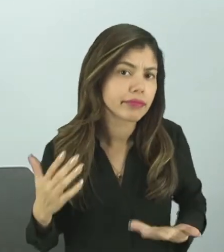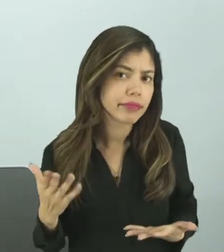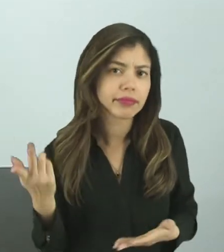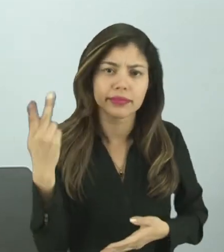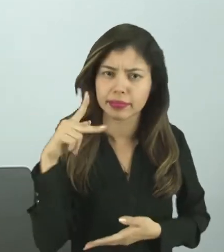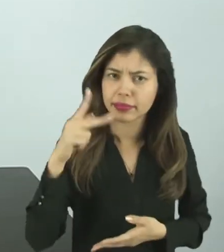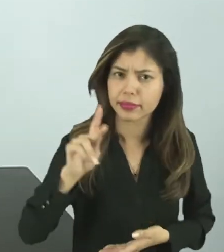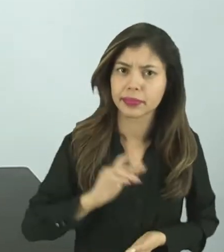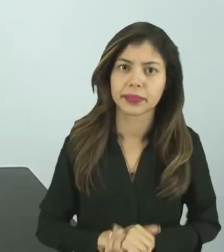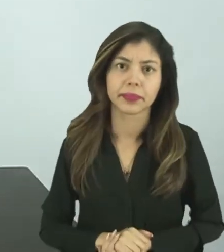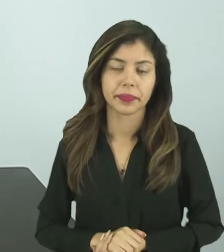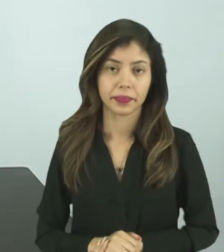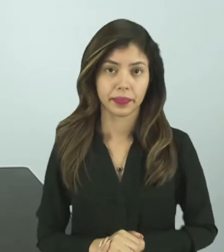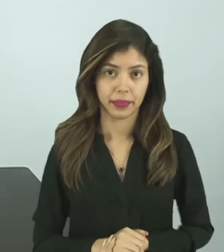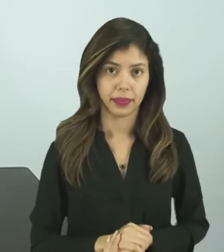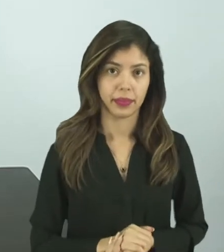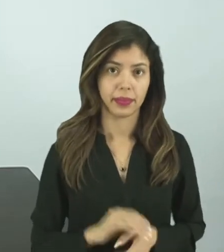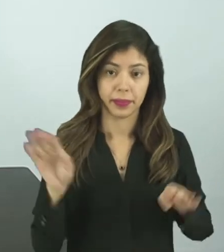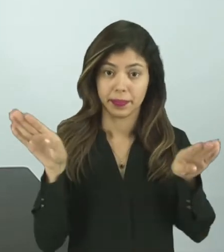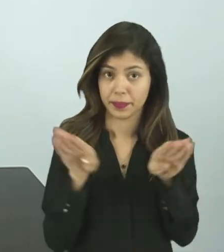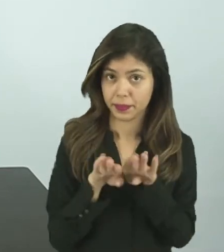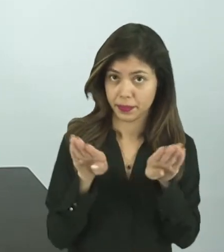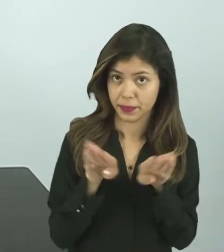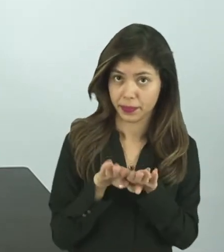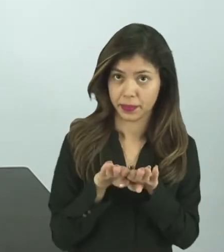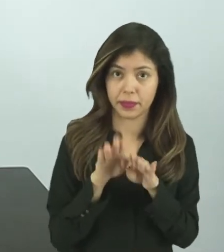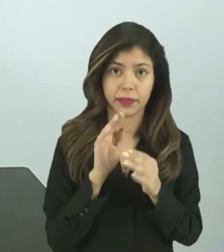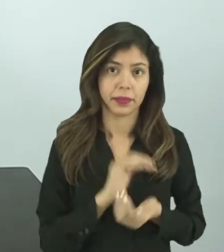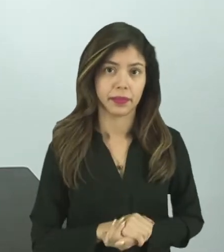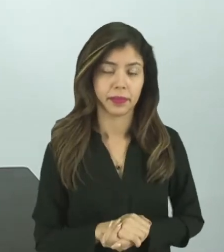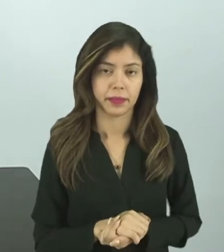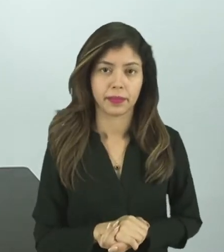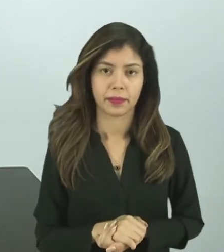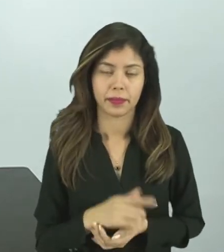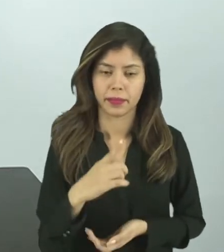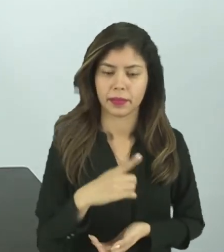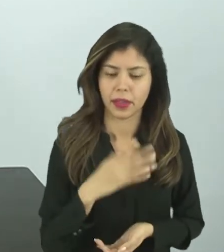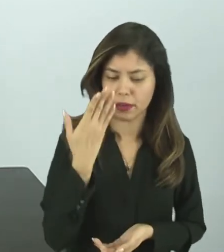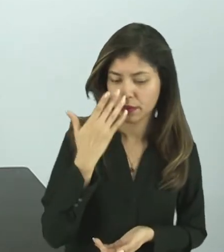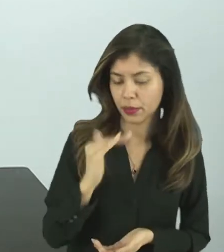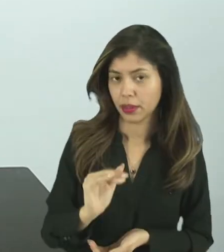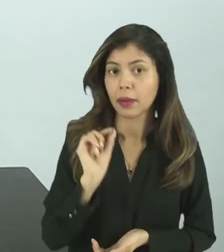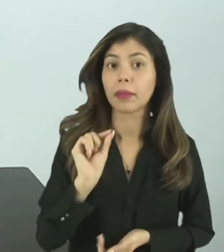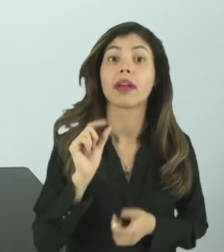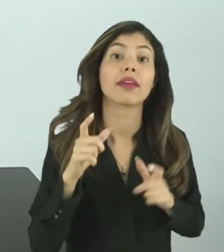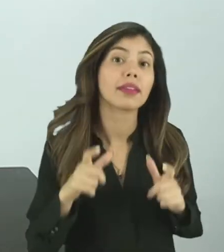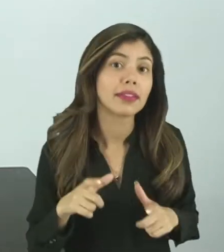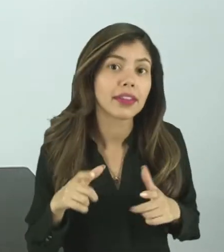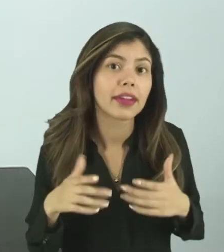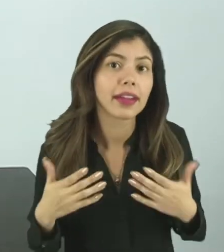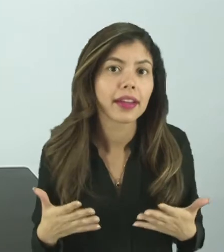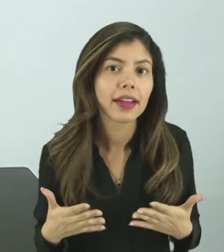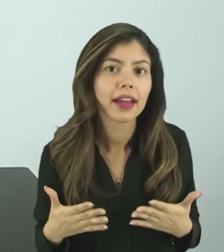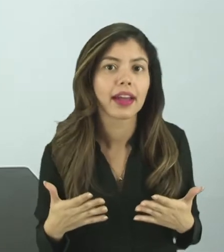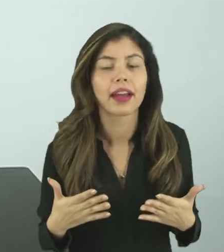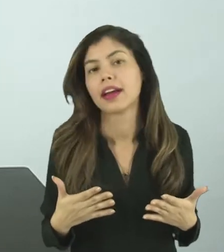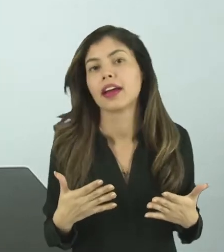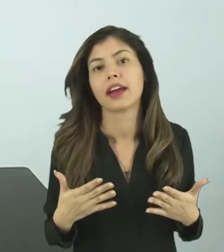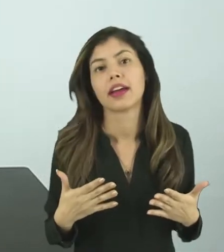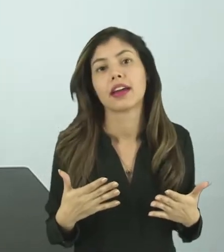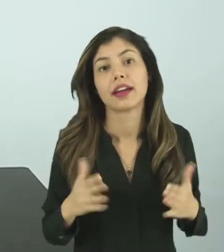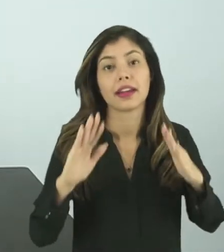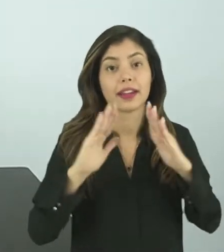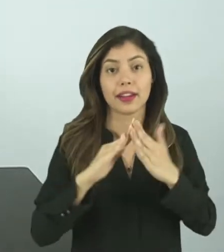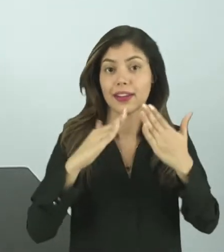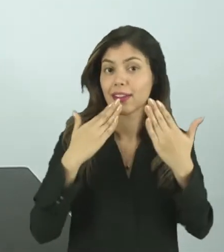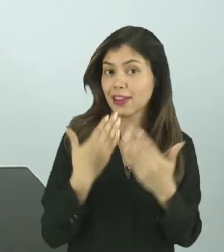período? Nós também, tem muita criança que vai para onde? Ela vai para